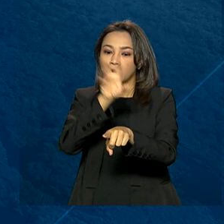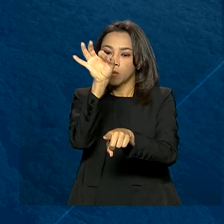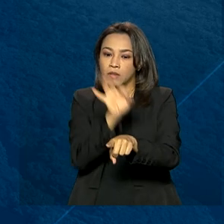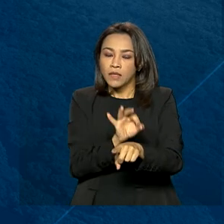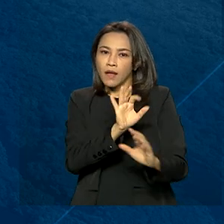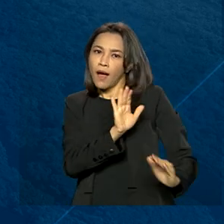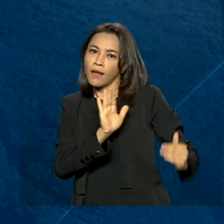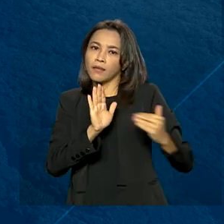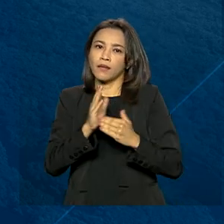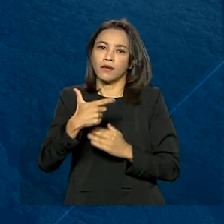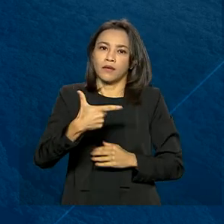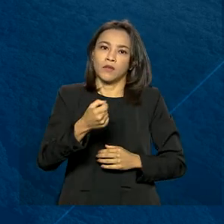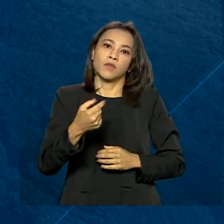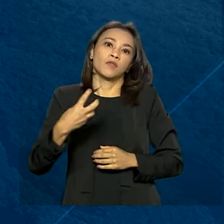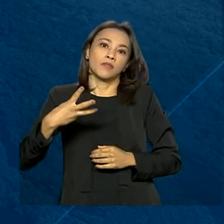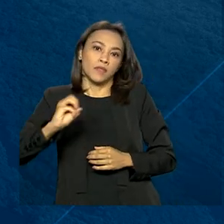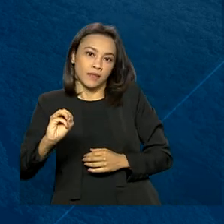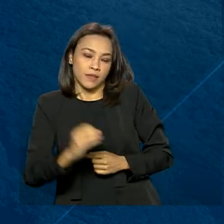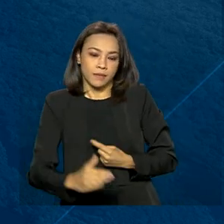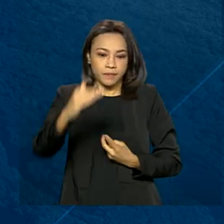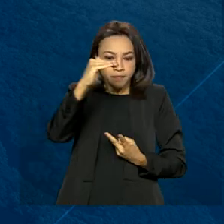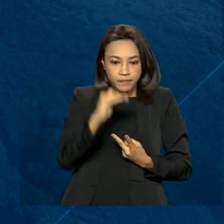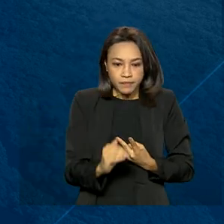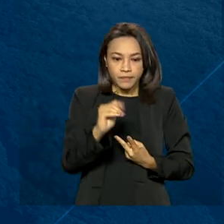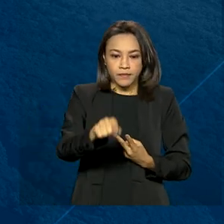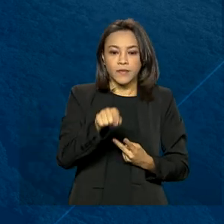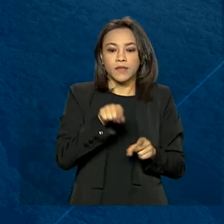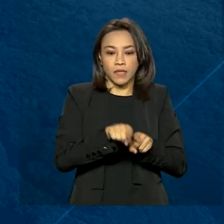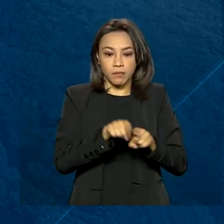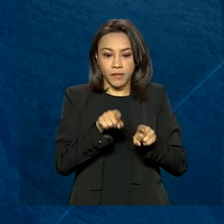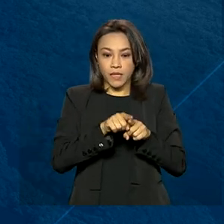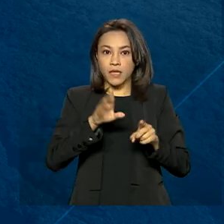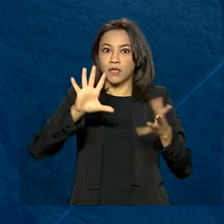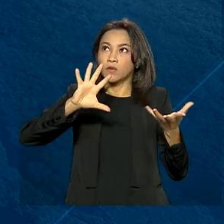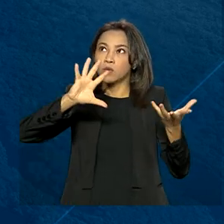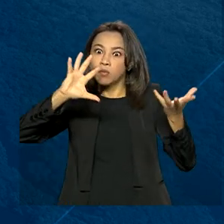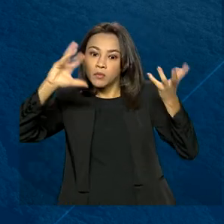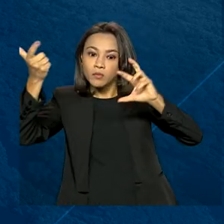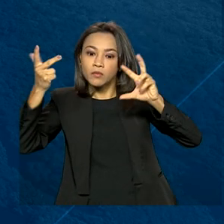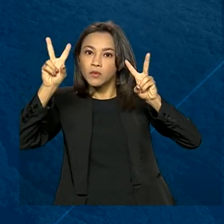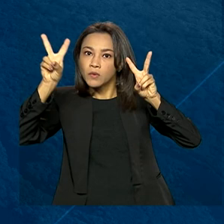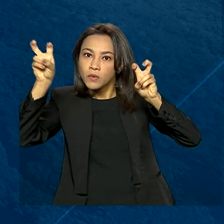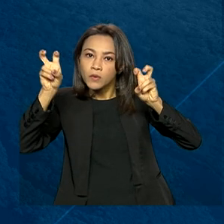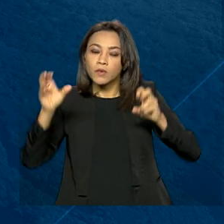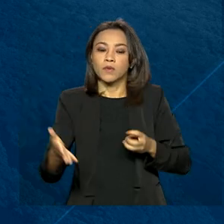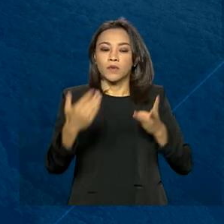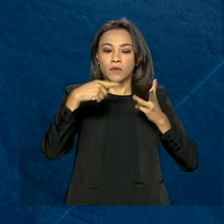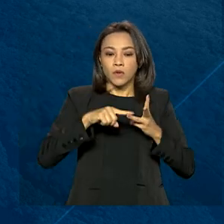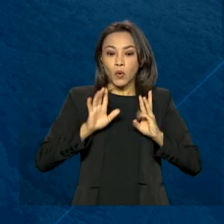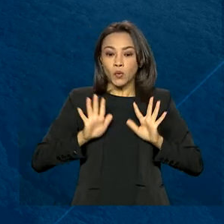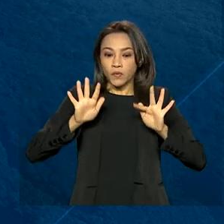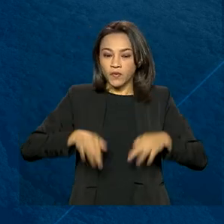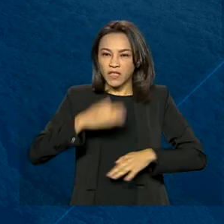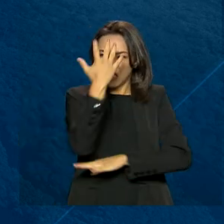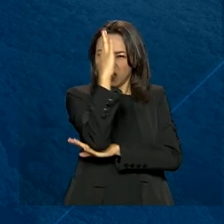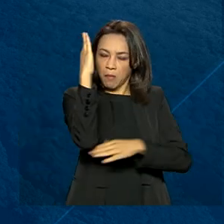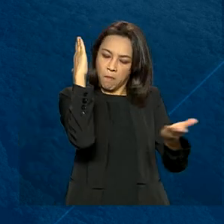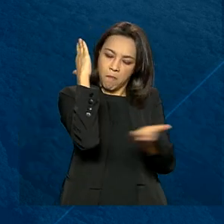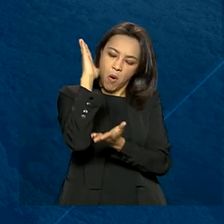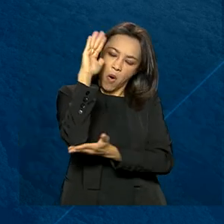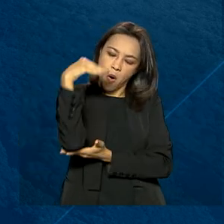até 2030, a neutralidade climática até 2050, o fim do desmatamento ilegal até